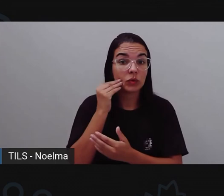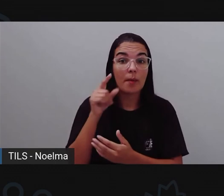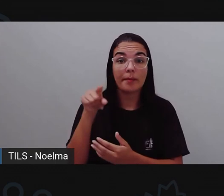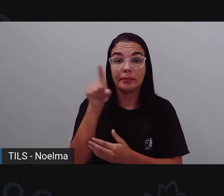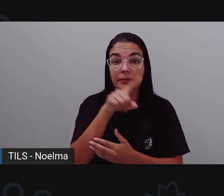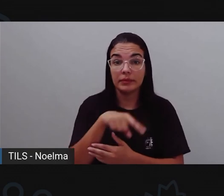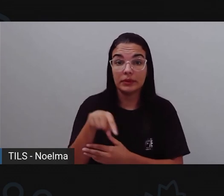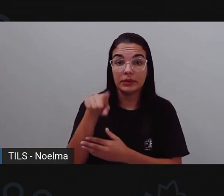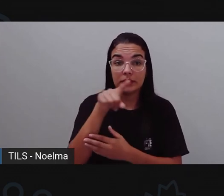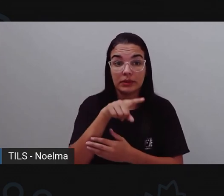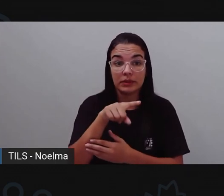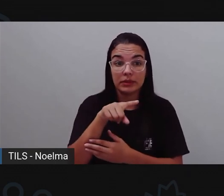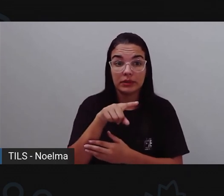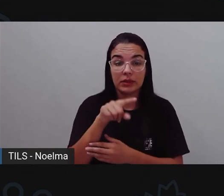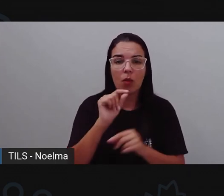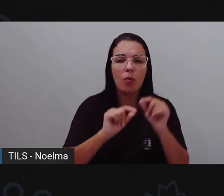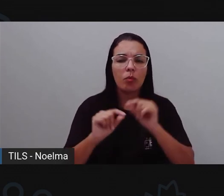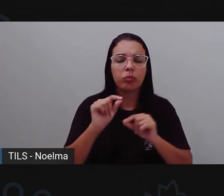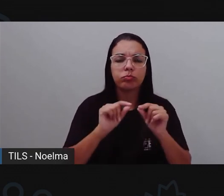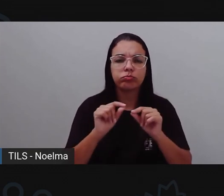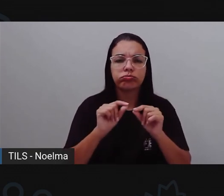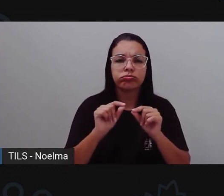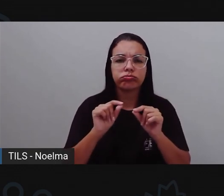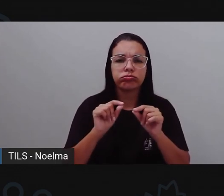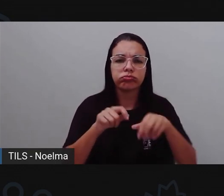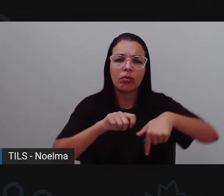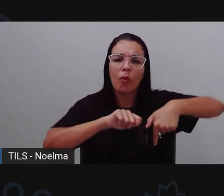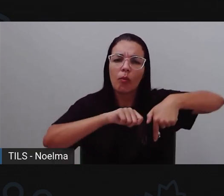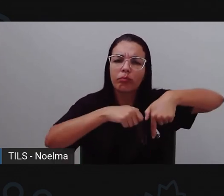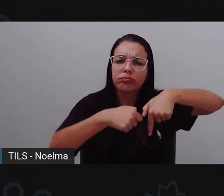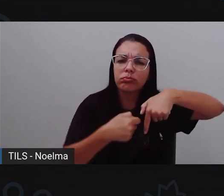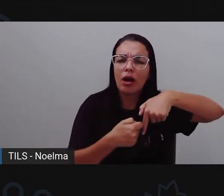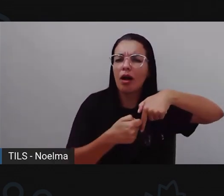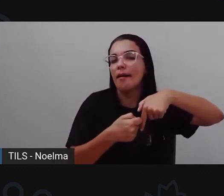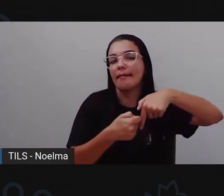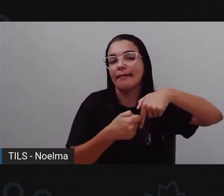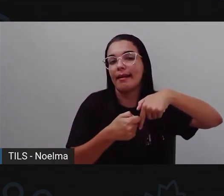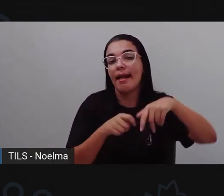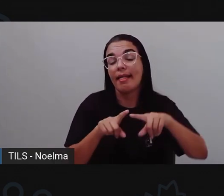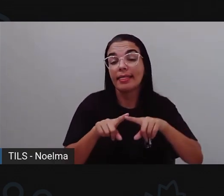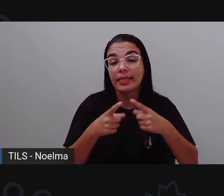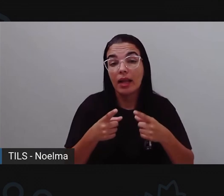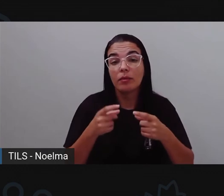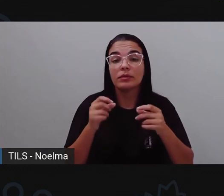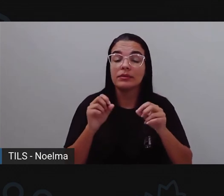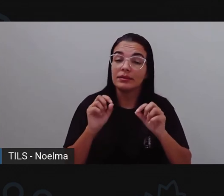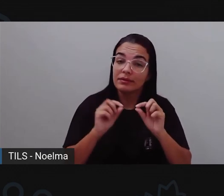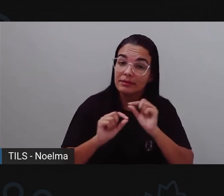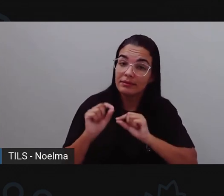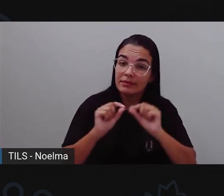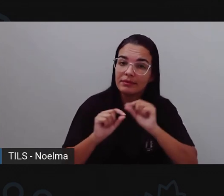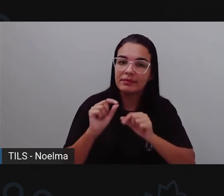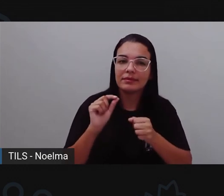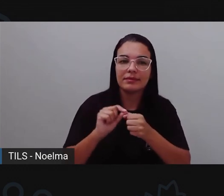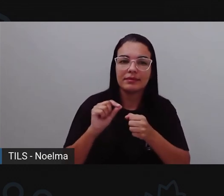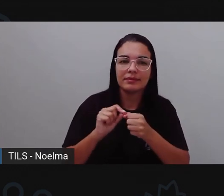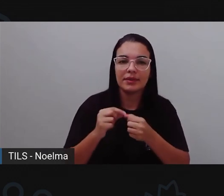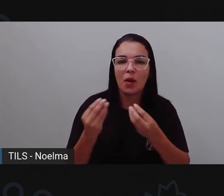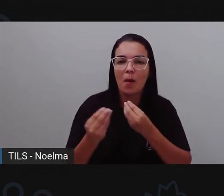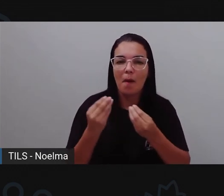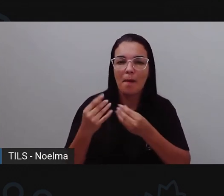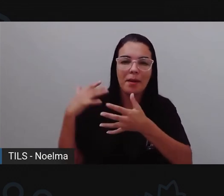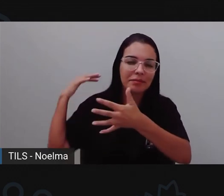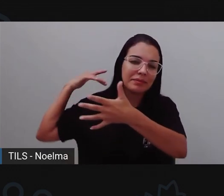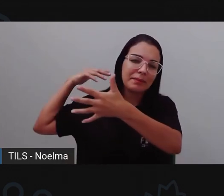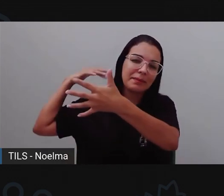para as pessoas do local o que é um quilombo, o que é essa quilombola, tá? E olha só como hoje as tradições,